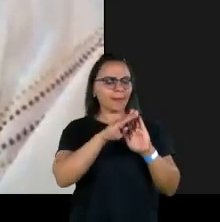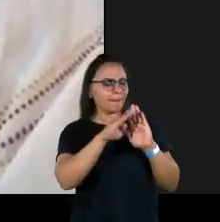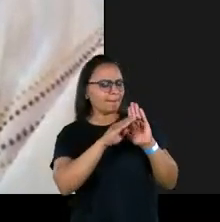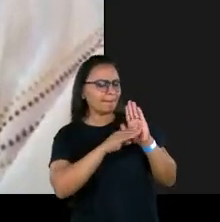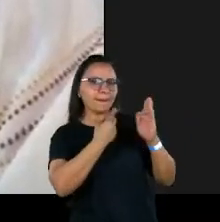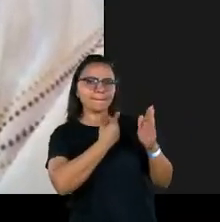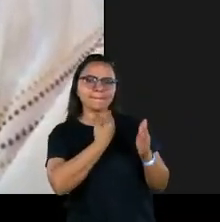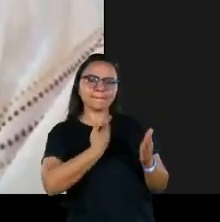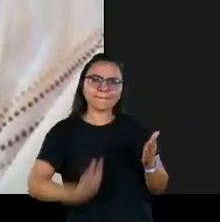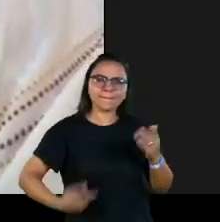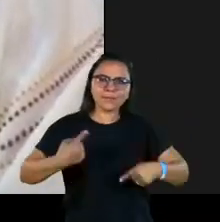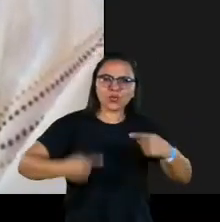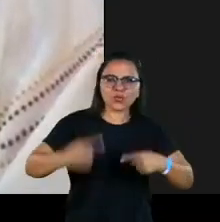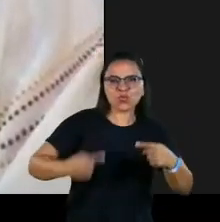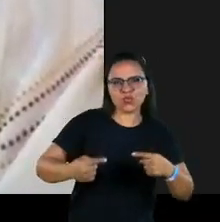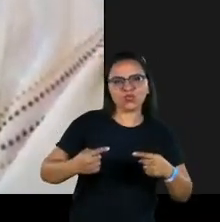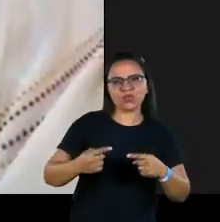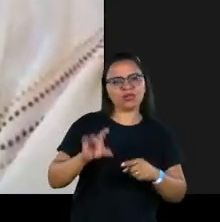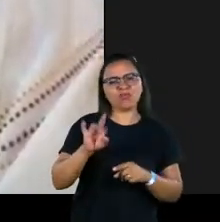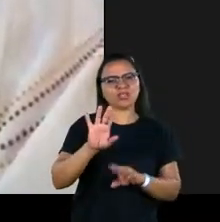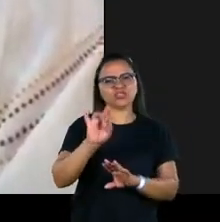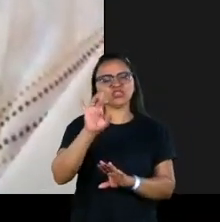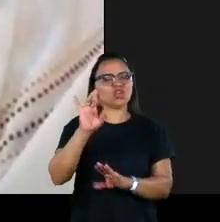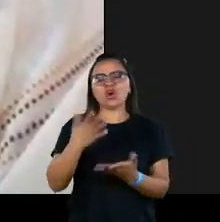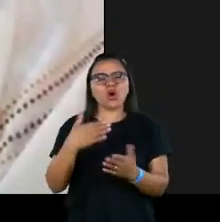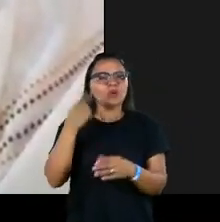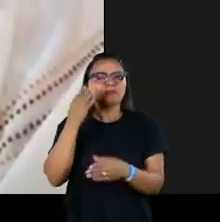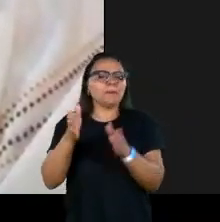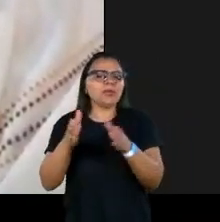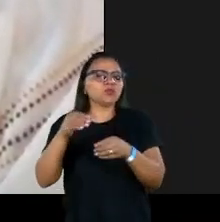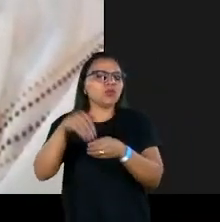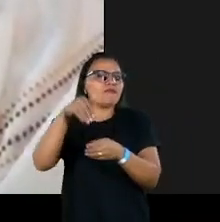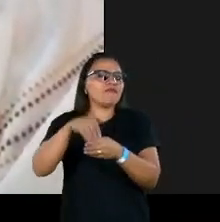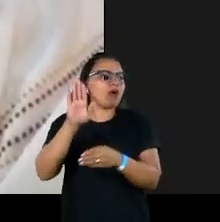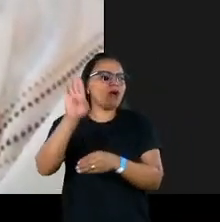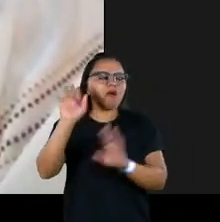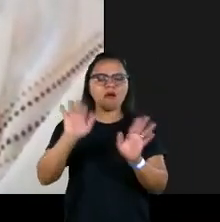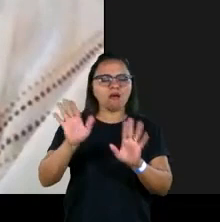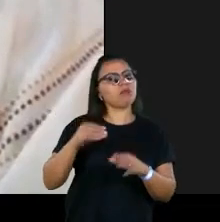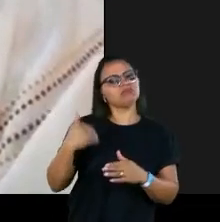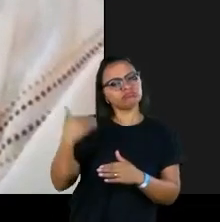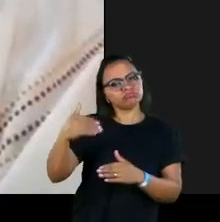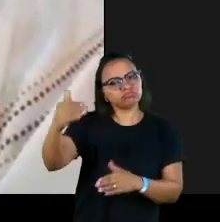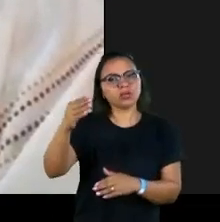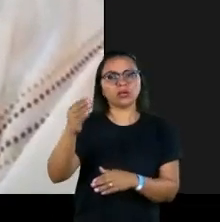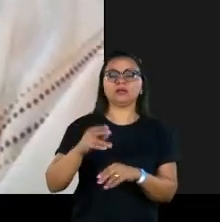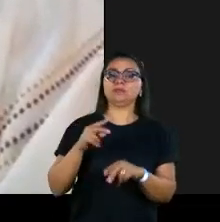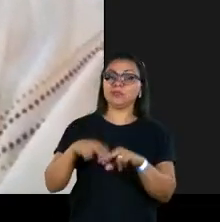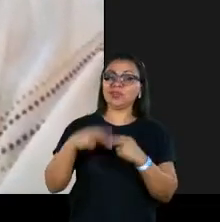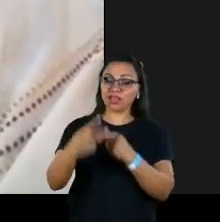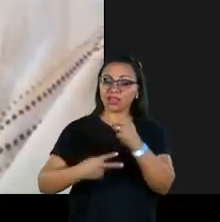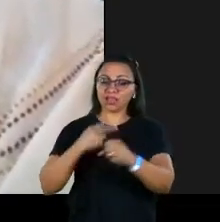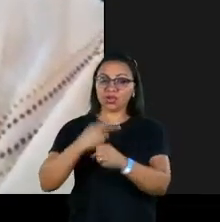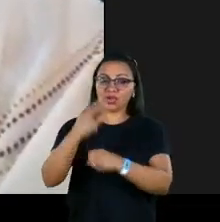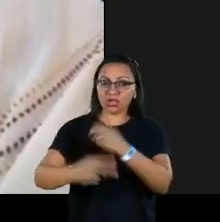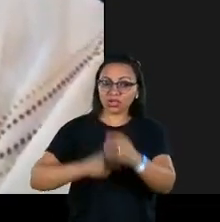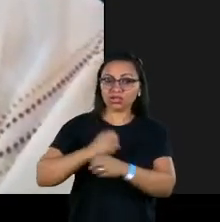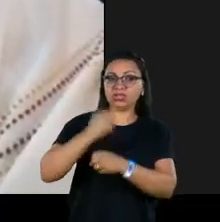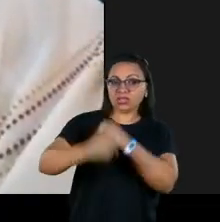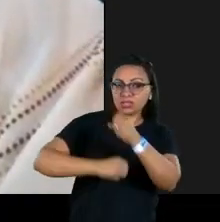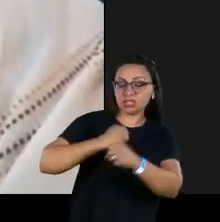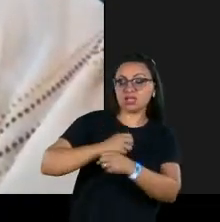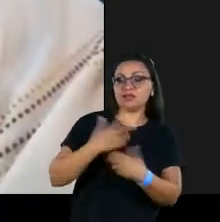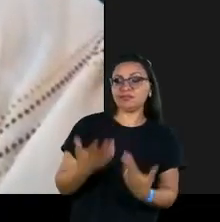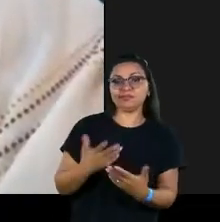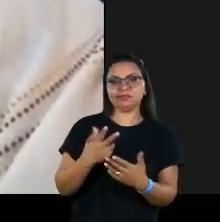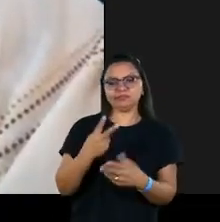que vai para além da eleição e de partido e de político, porque, infelizmente, o nosso país é um país eleitoral, a cada dois anos tem uma eleição, então,